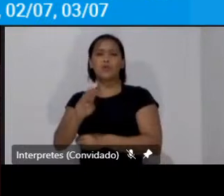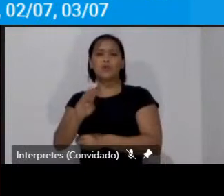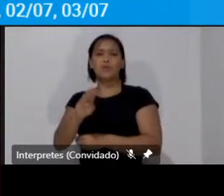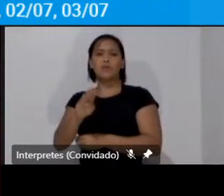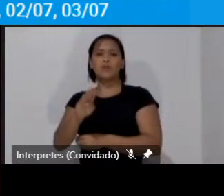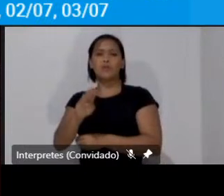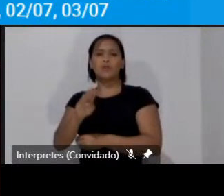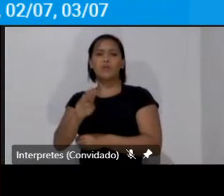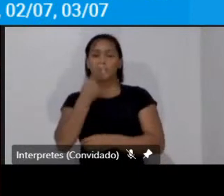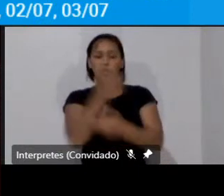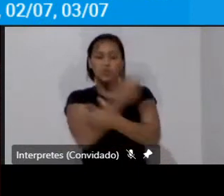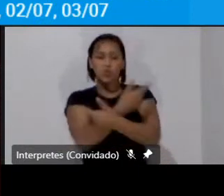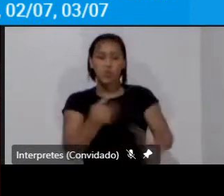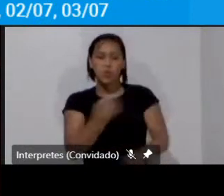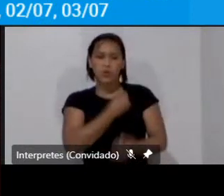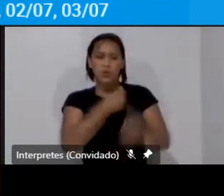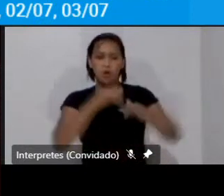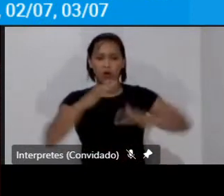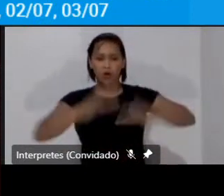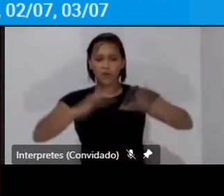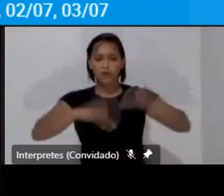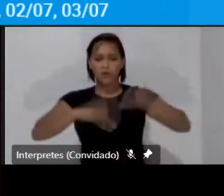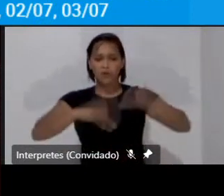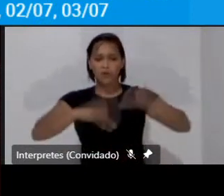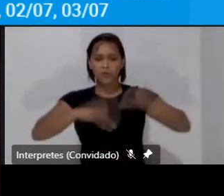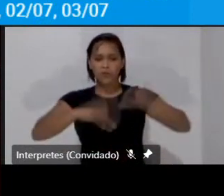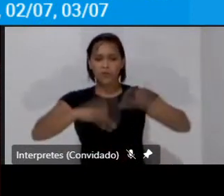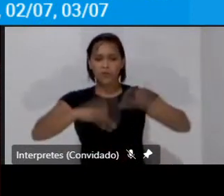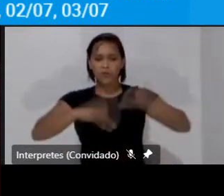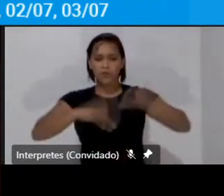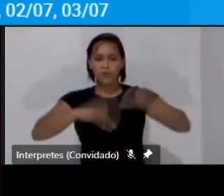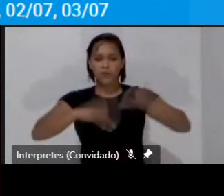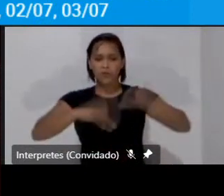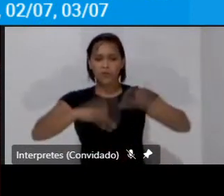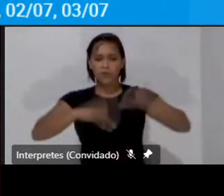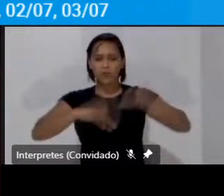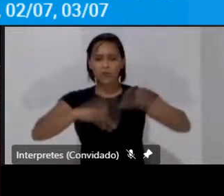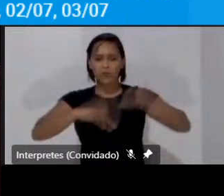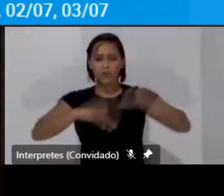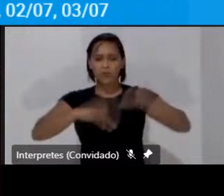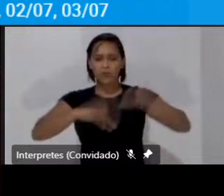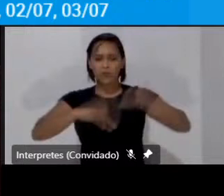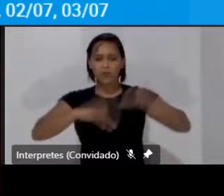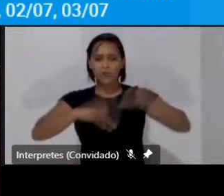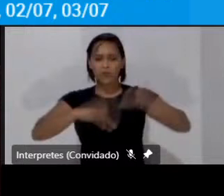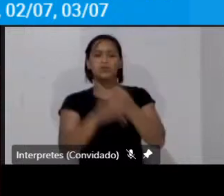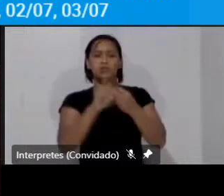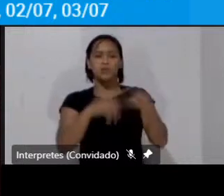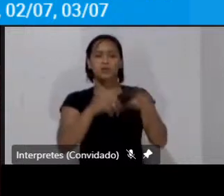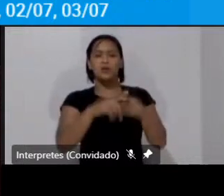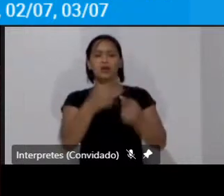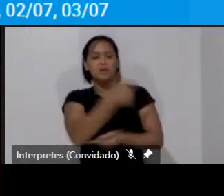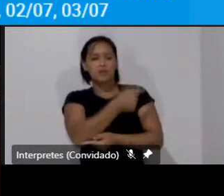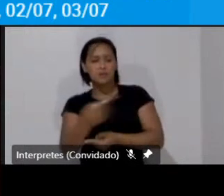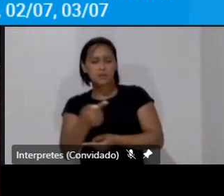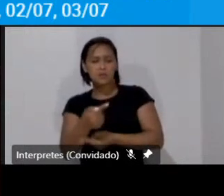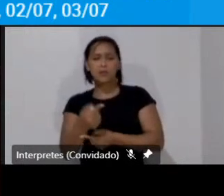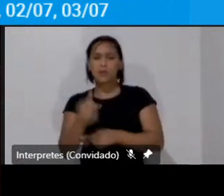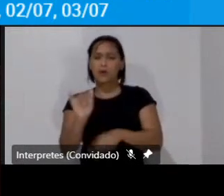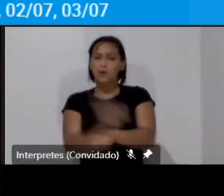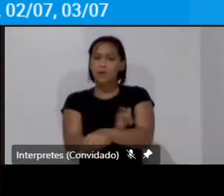fluxos de movimentos no espaço com a frequência cotidiana da semana ou dessa